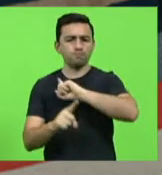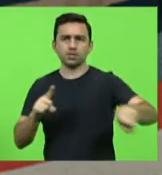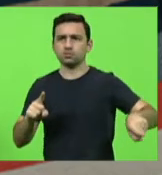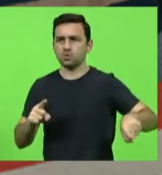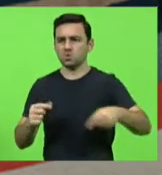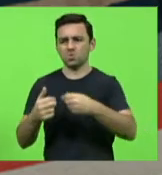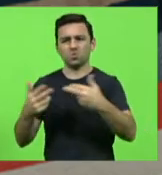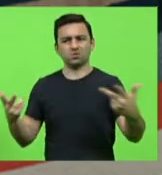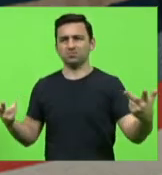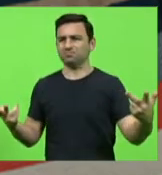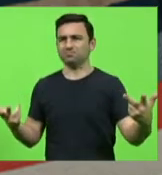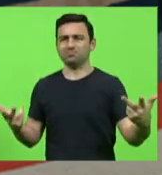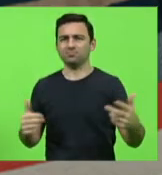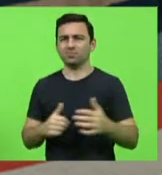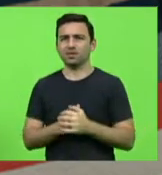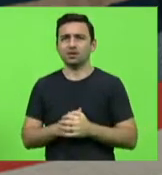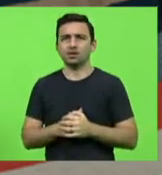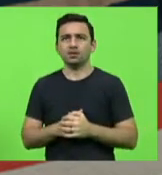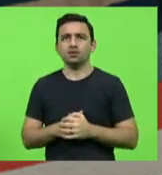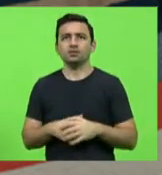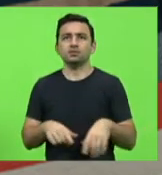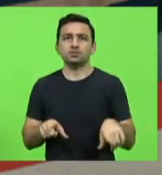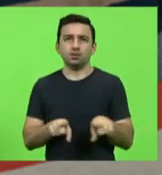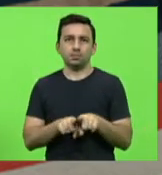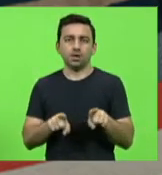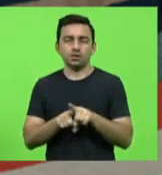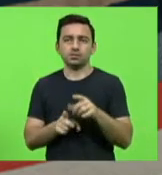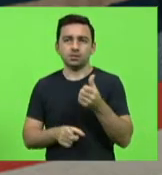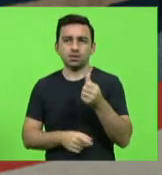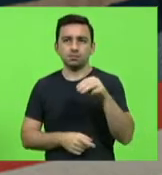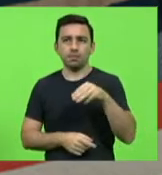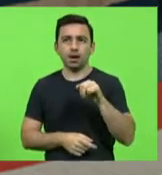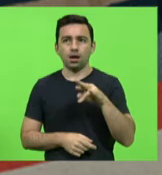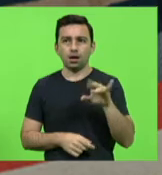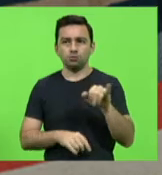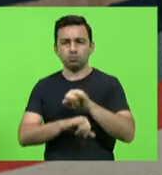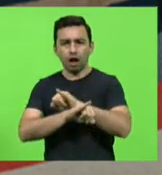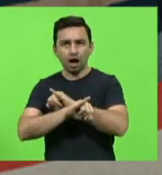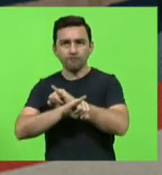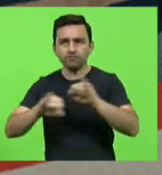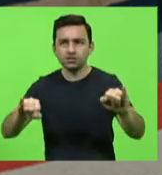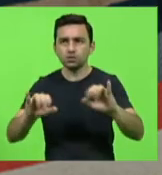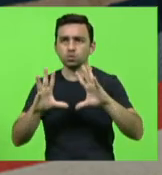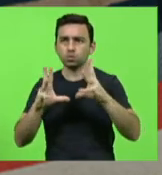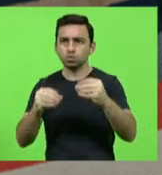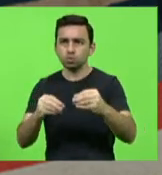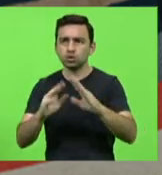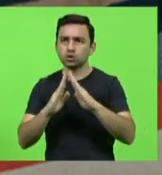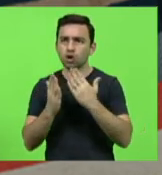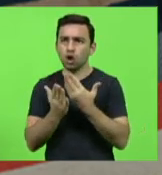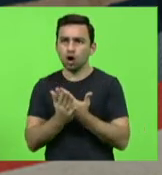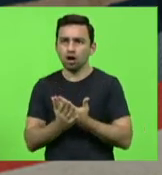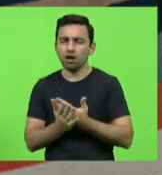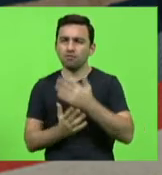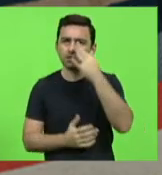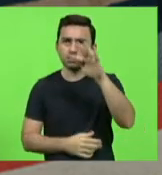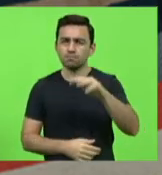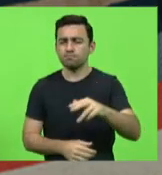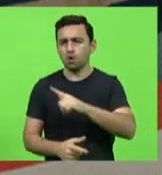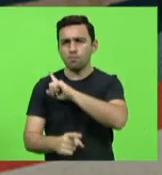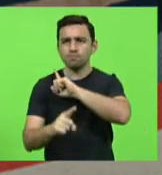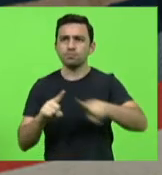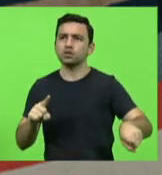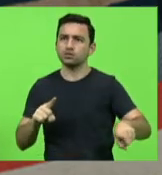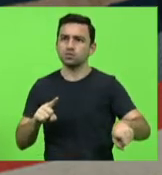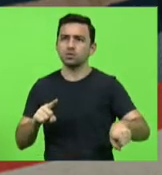6 de maio de 2021, o ministro da Educação notificou as instituições de ensino francesas, proibindo a utilização da linguagem de gênero neutra